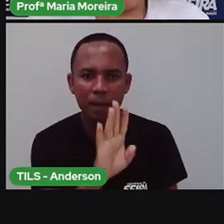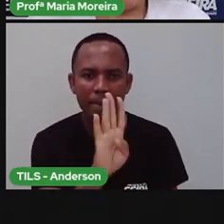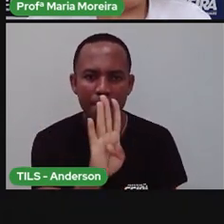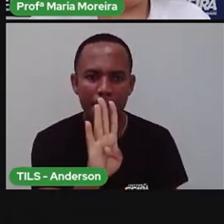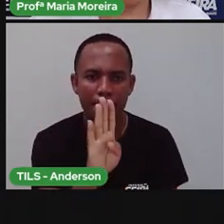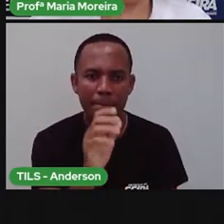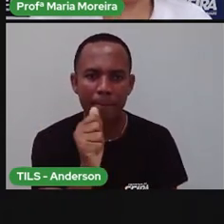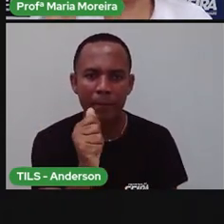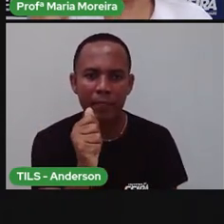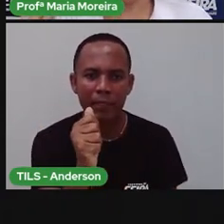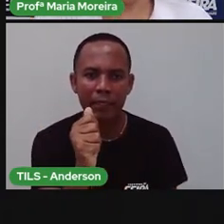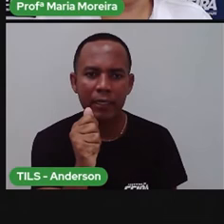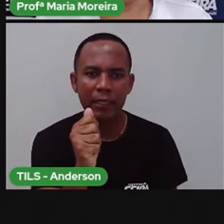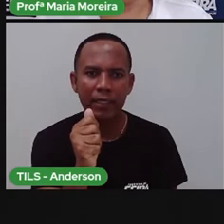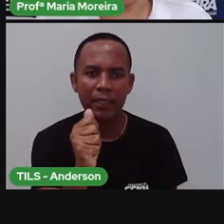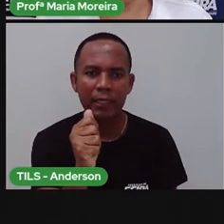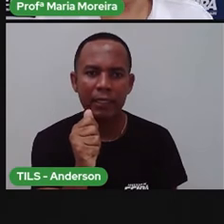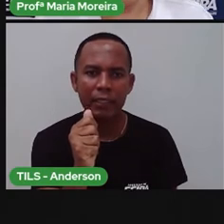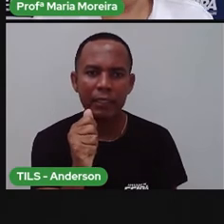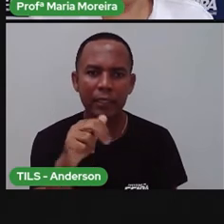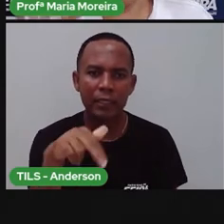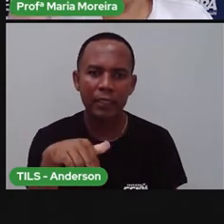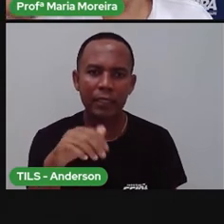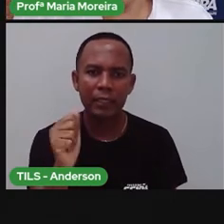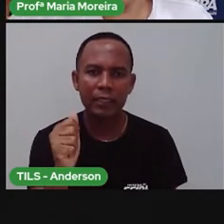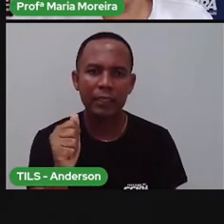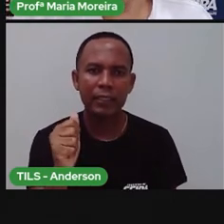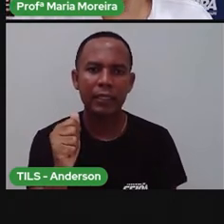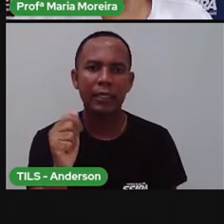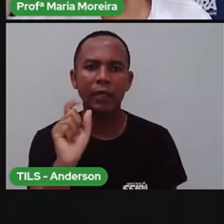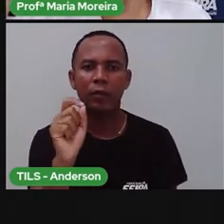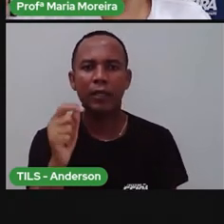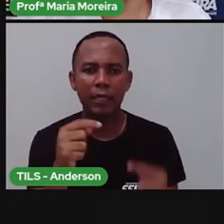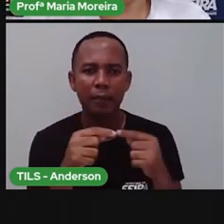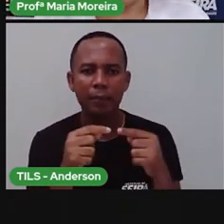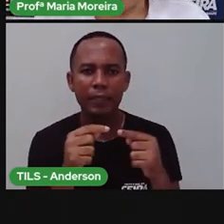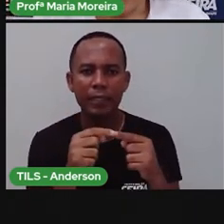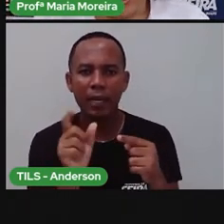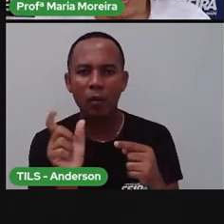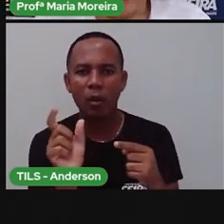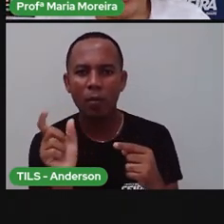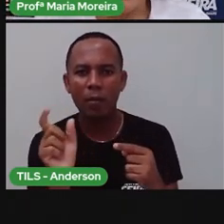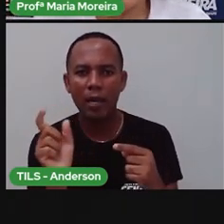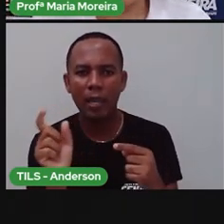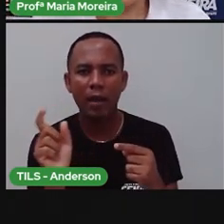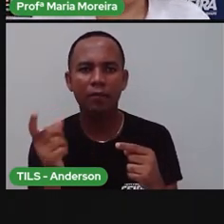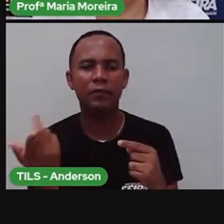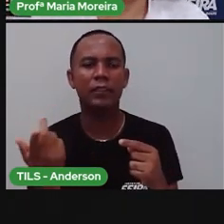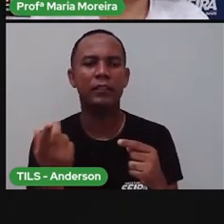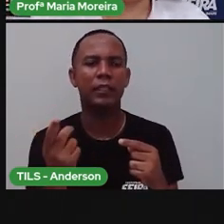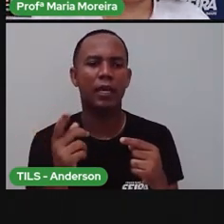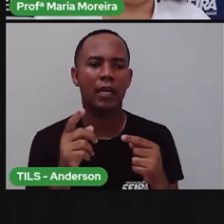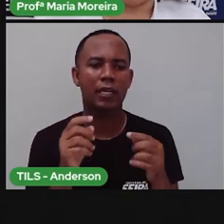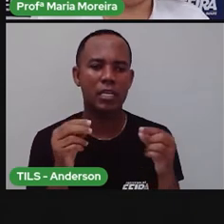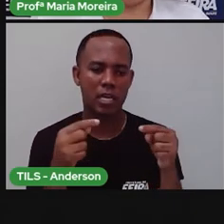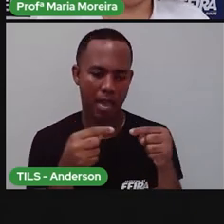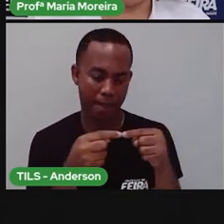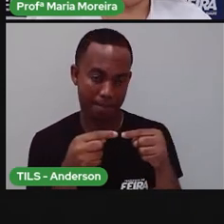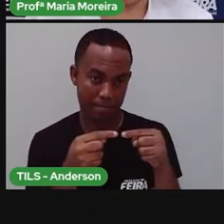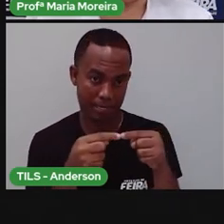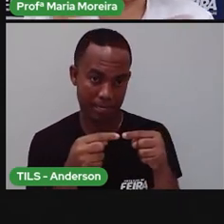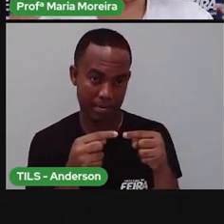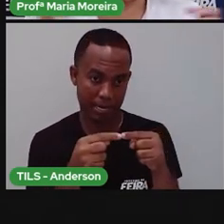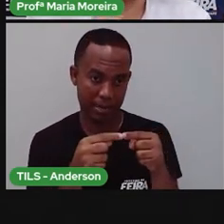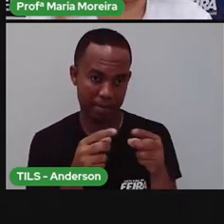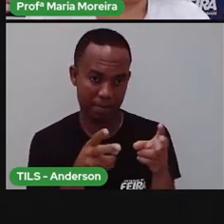é isso? Então, isso aí é rimar. É você pegar o som final da palavra, né? De duas palavras